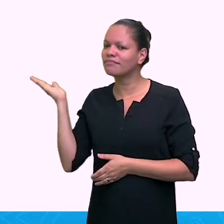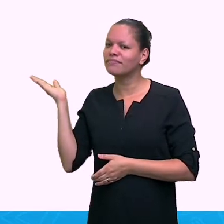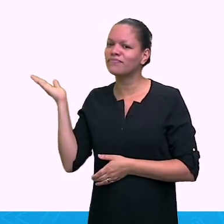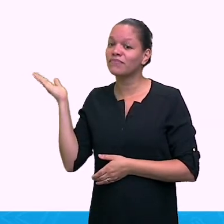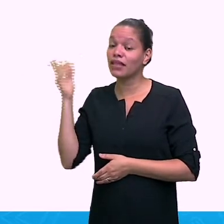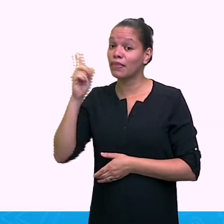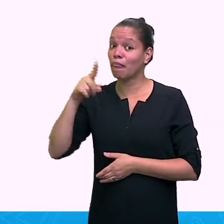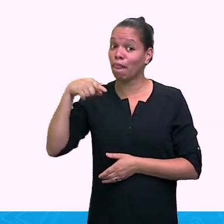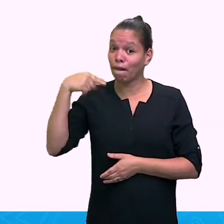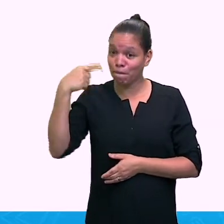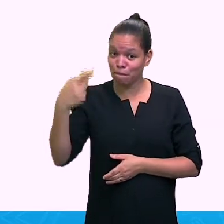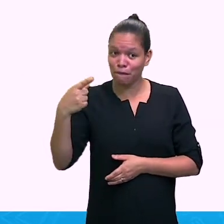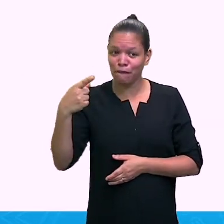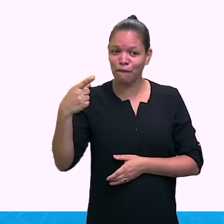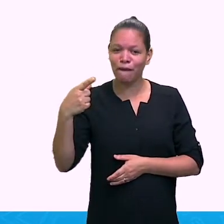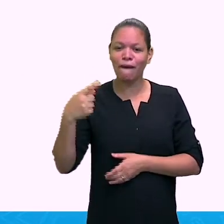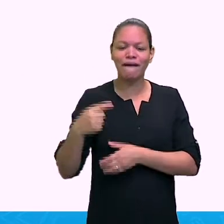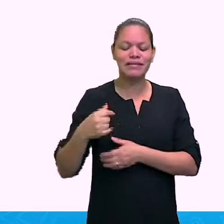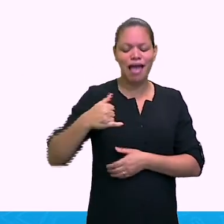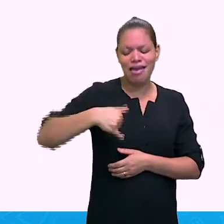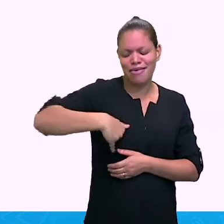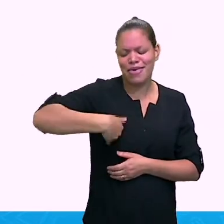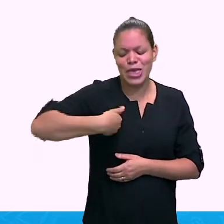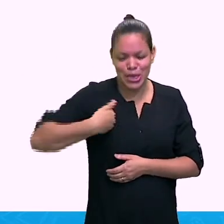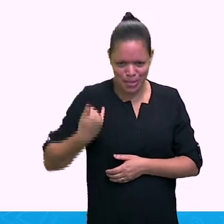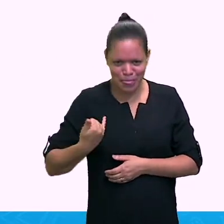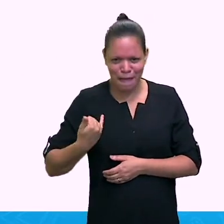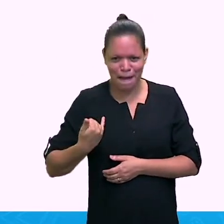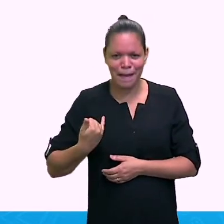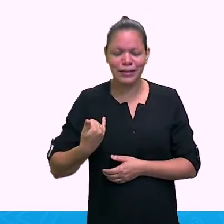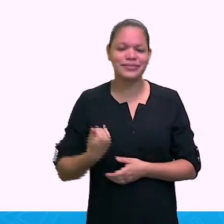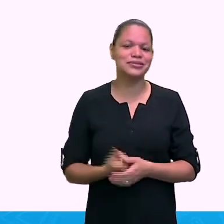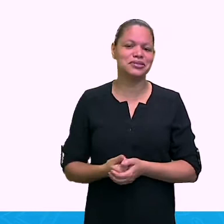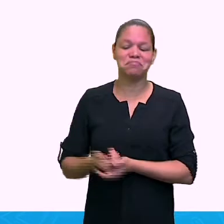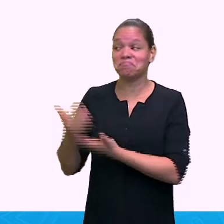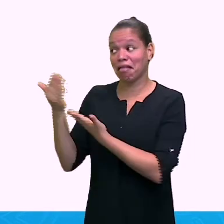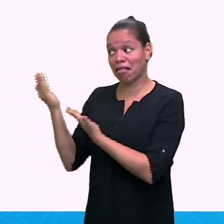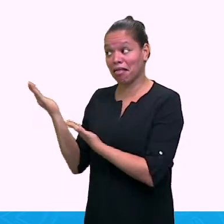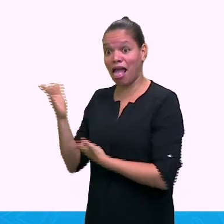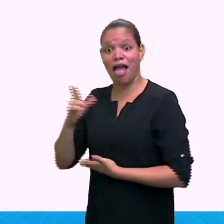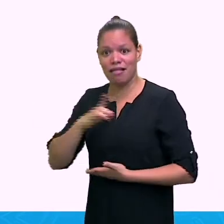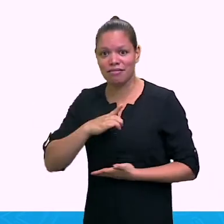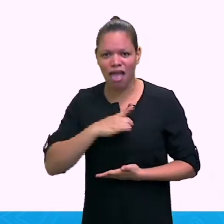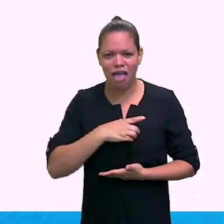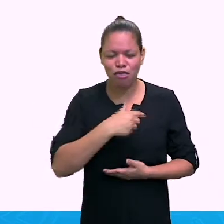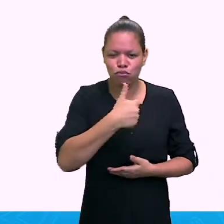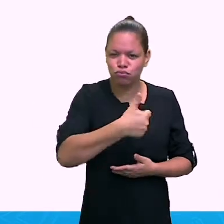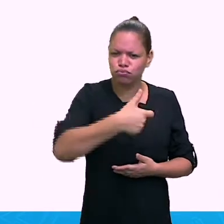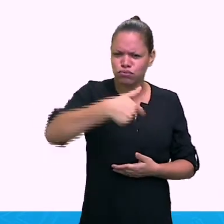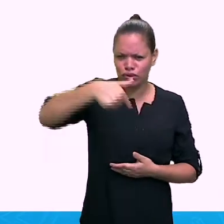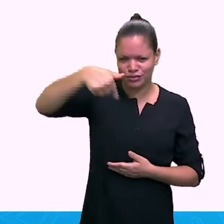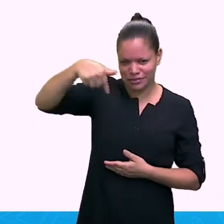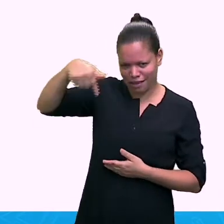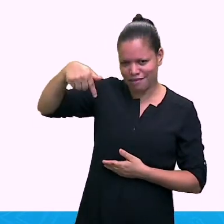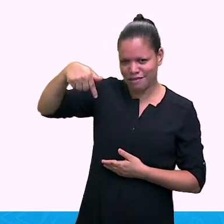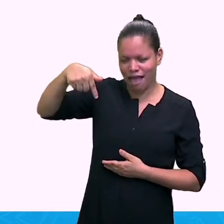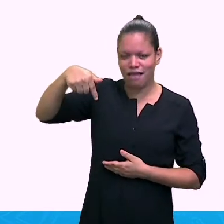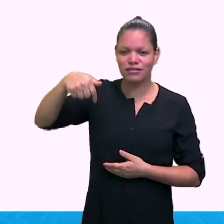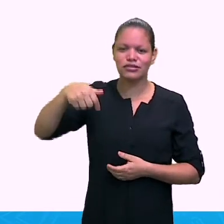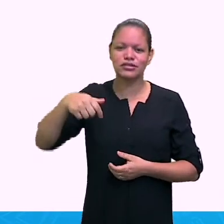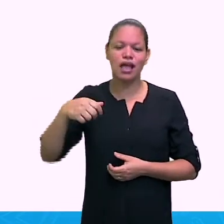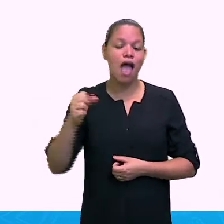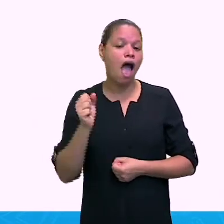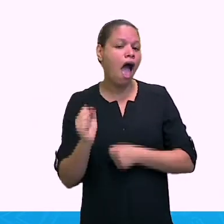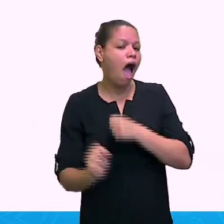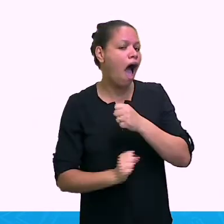I am 17 years old. Eu tenho 17 anos. And in a high school. Então, ele está